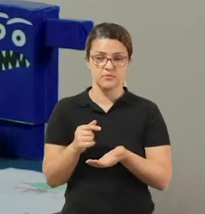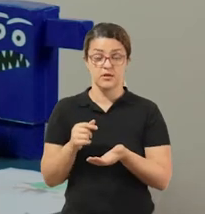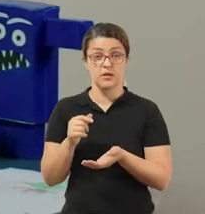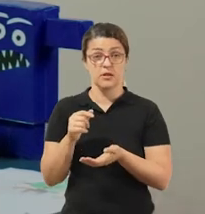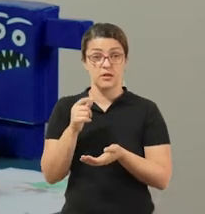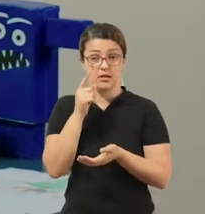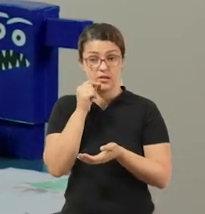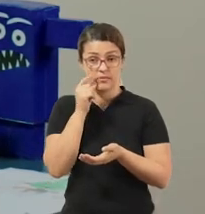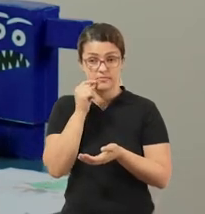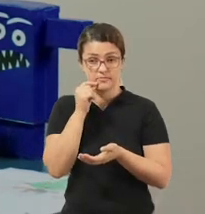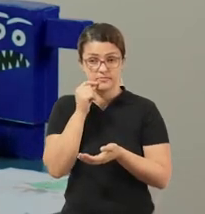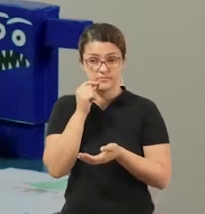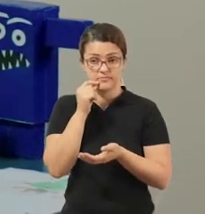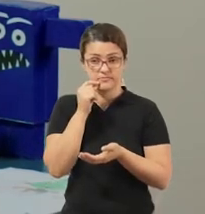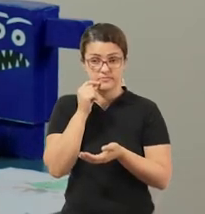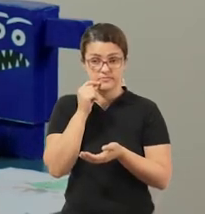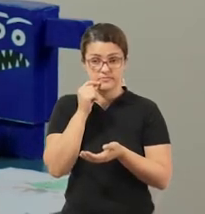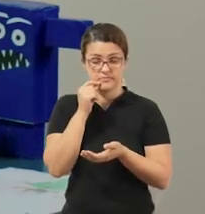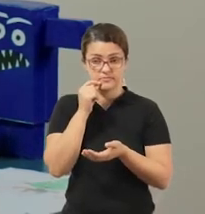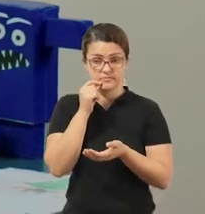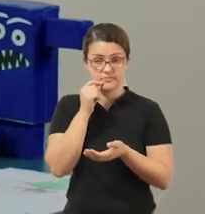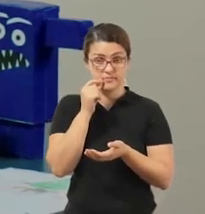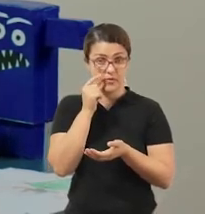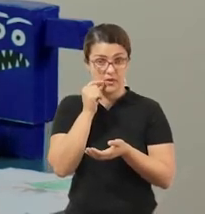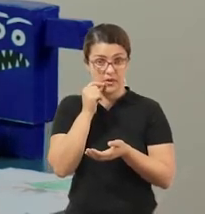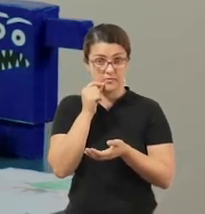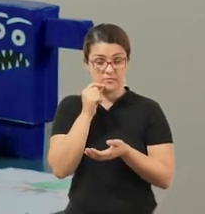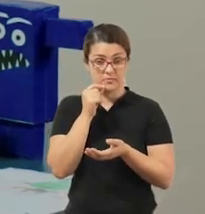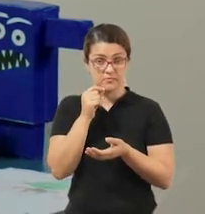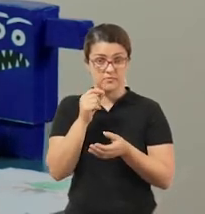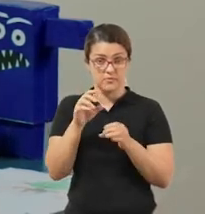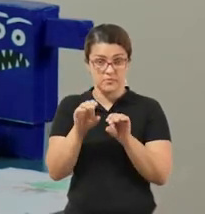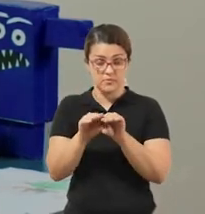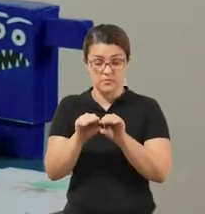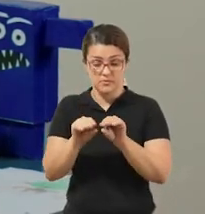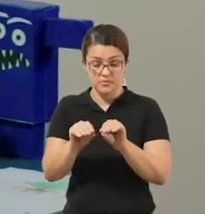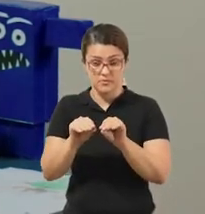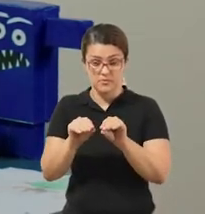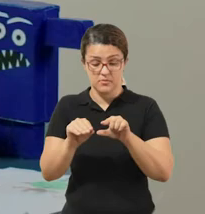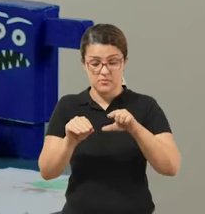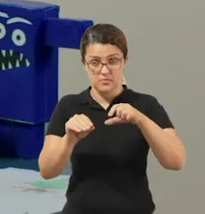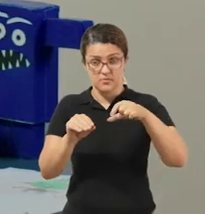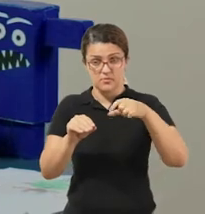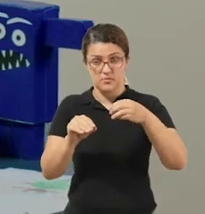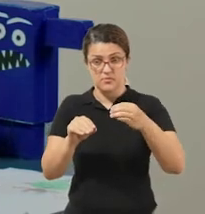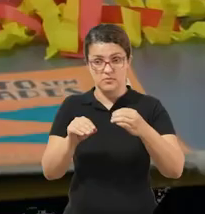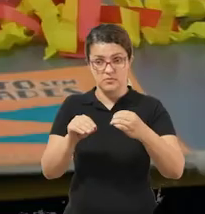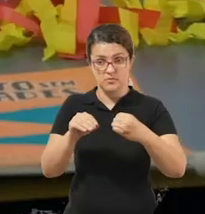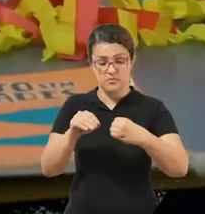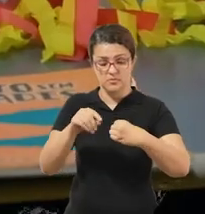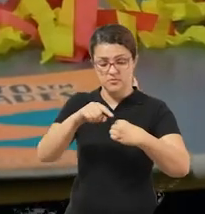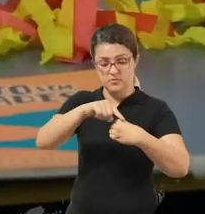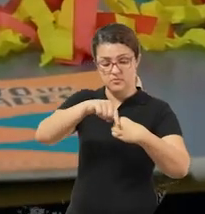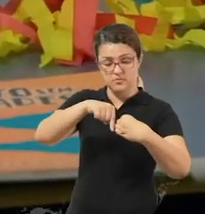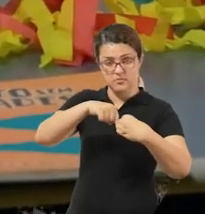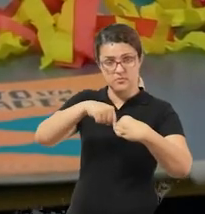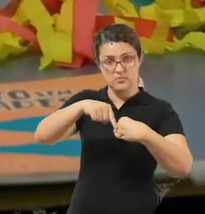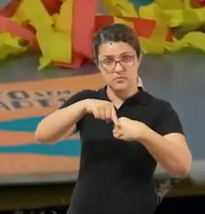nas extremidades do rolinho e marquem